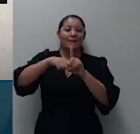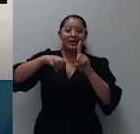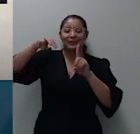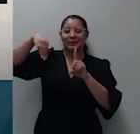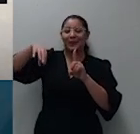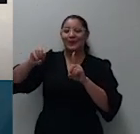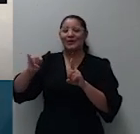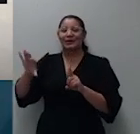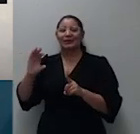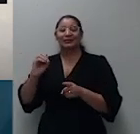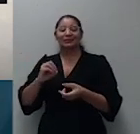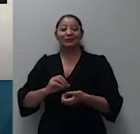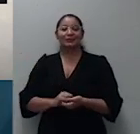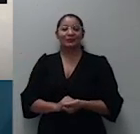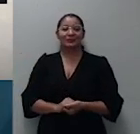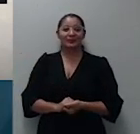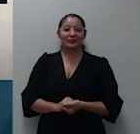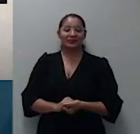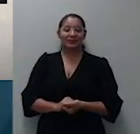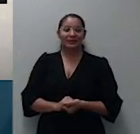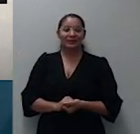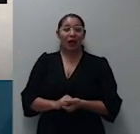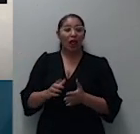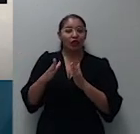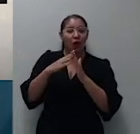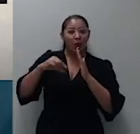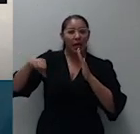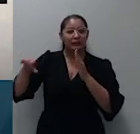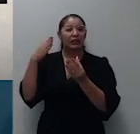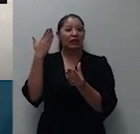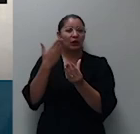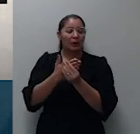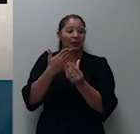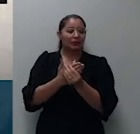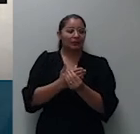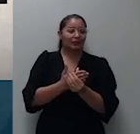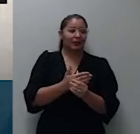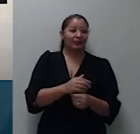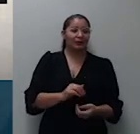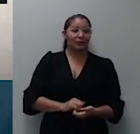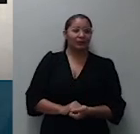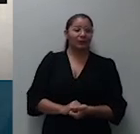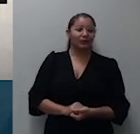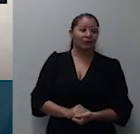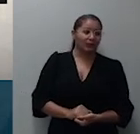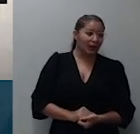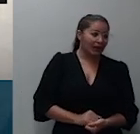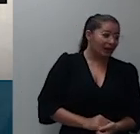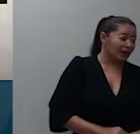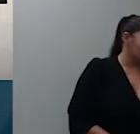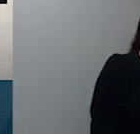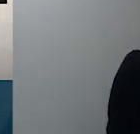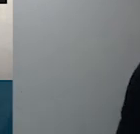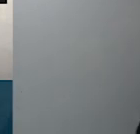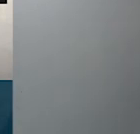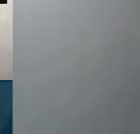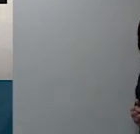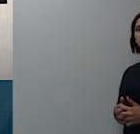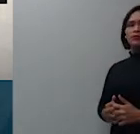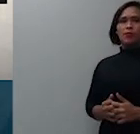formulou o pedido de retirada de pauta que estava designada para maio do mesmo ano 2001